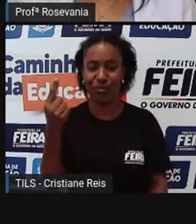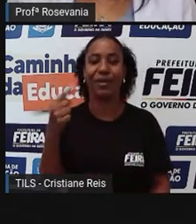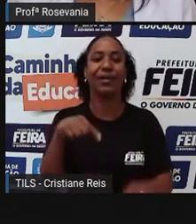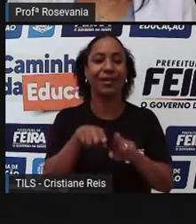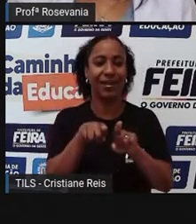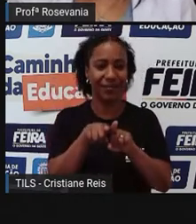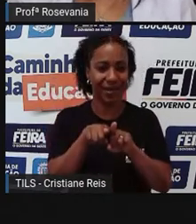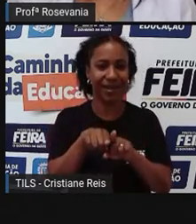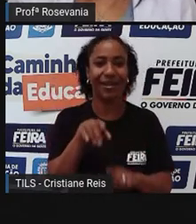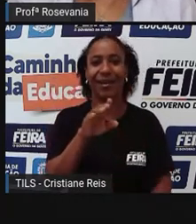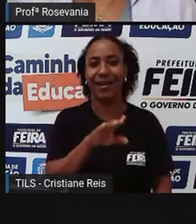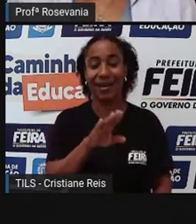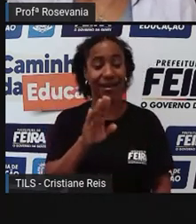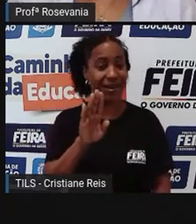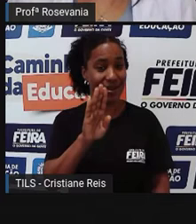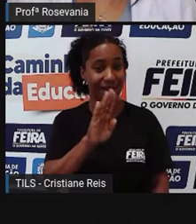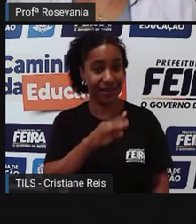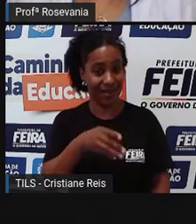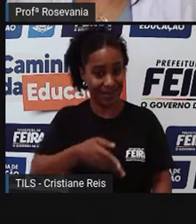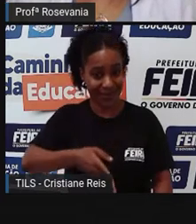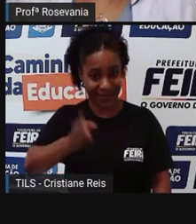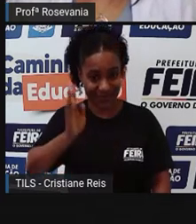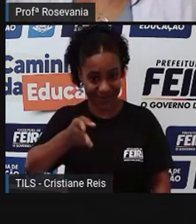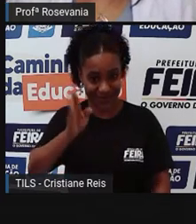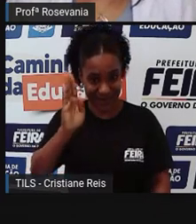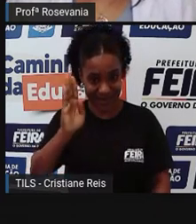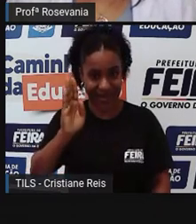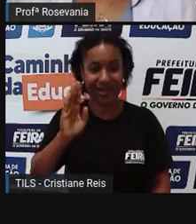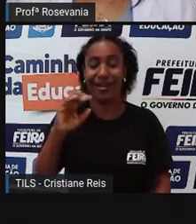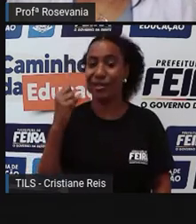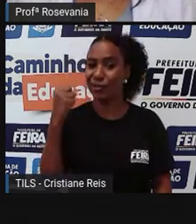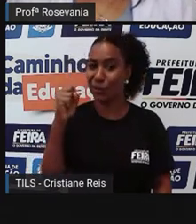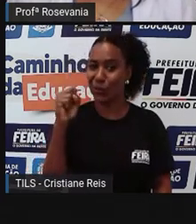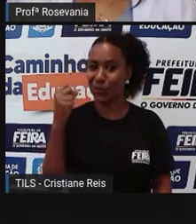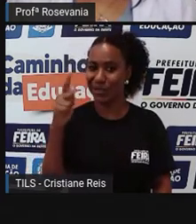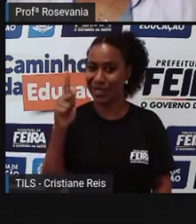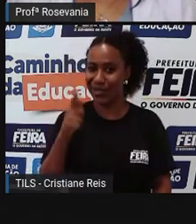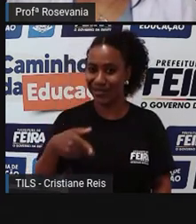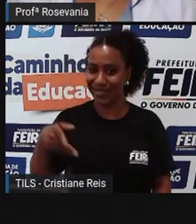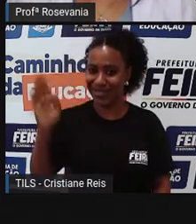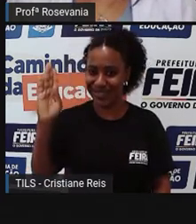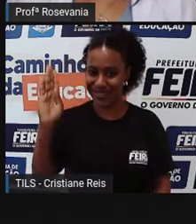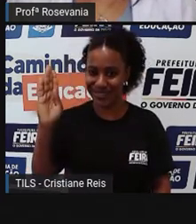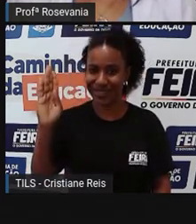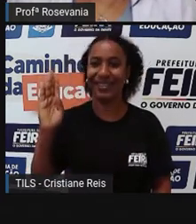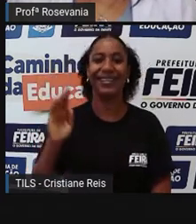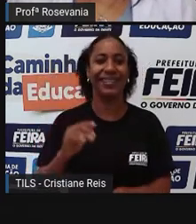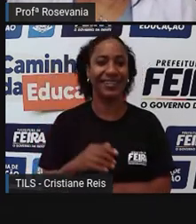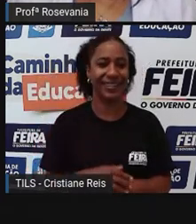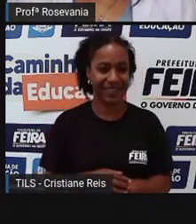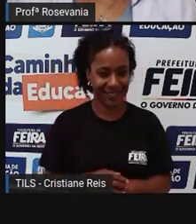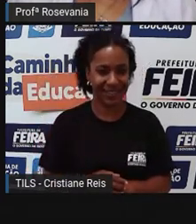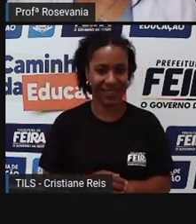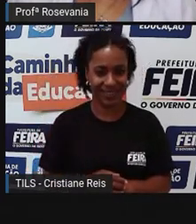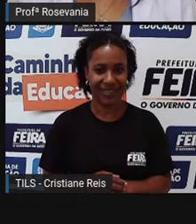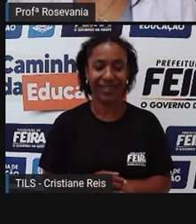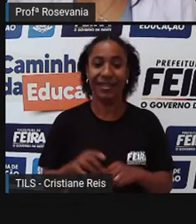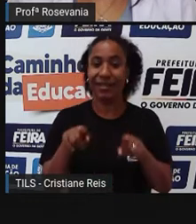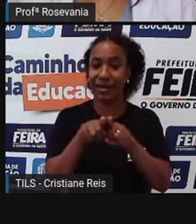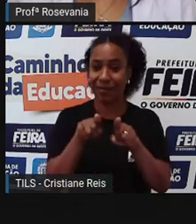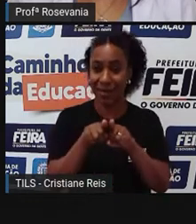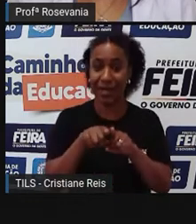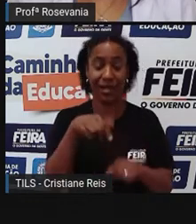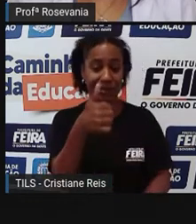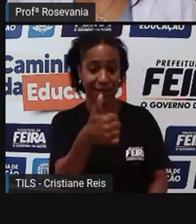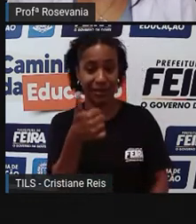que é essa que a gente pega até para ir para São Gonçalo, né, a BR-116, que é aquela que passa em frente ao EF,